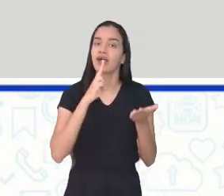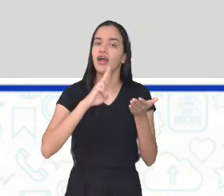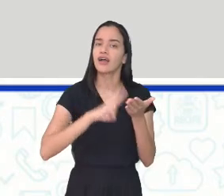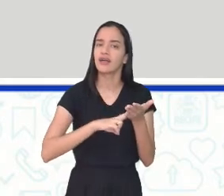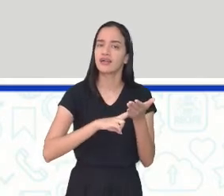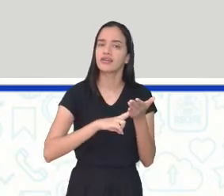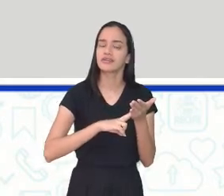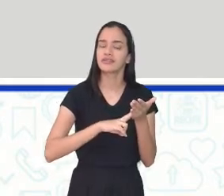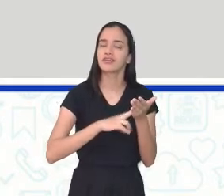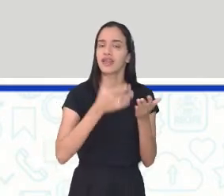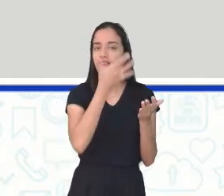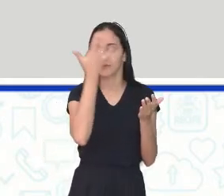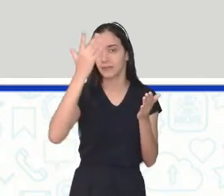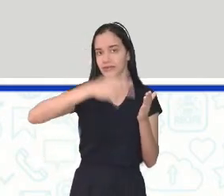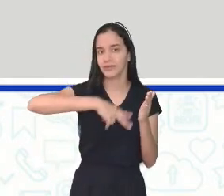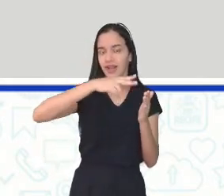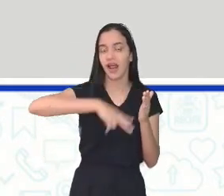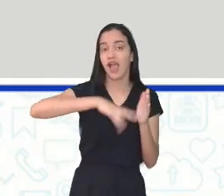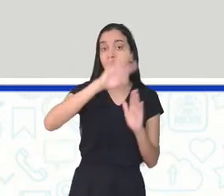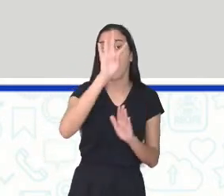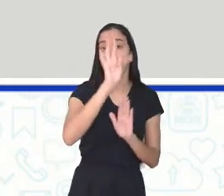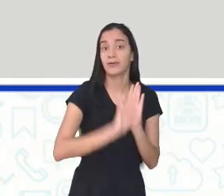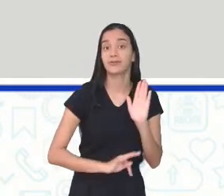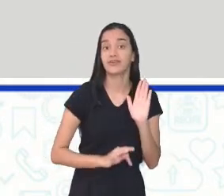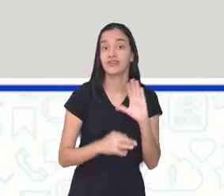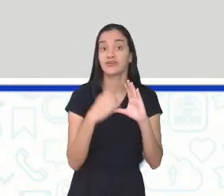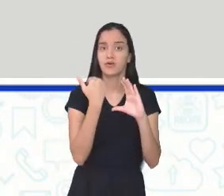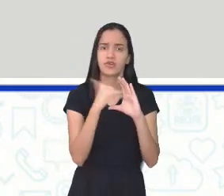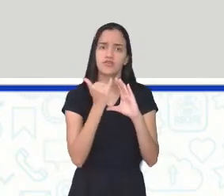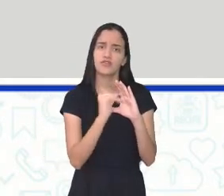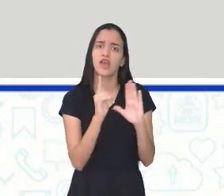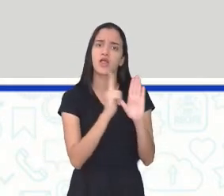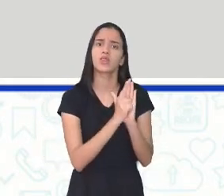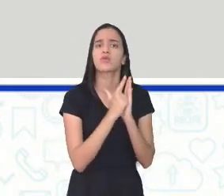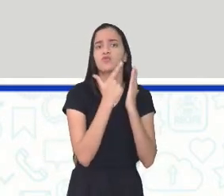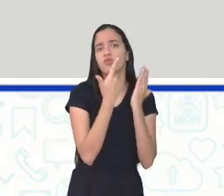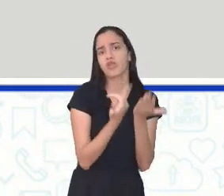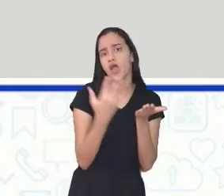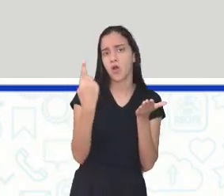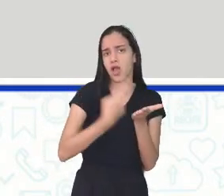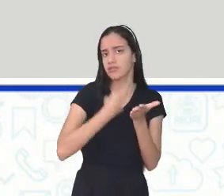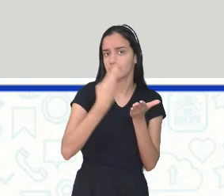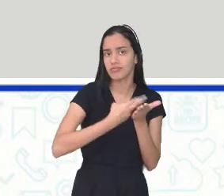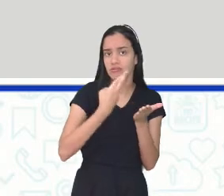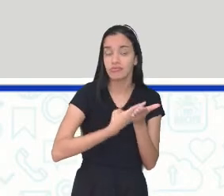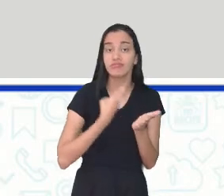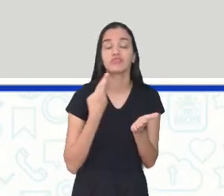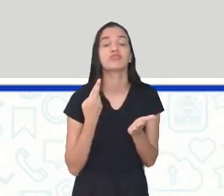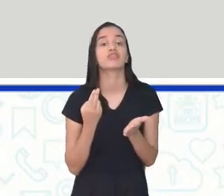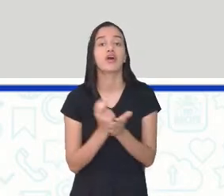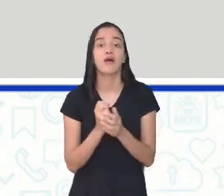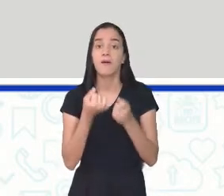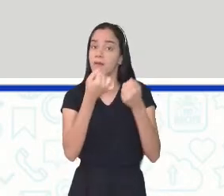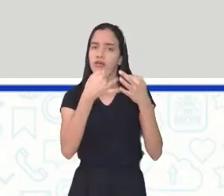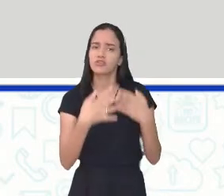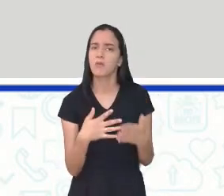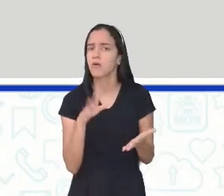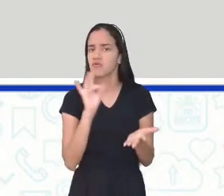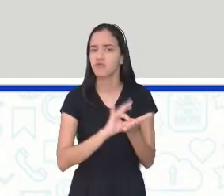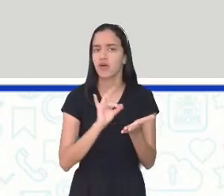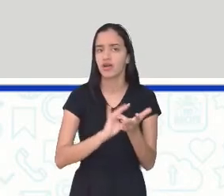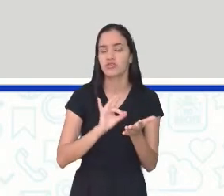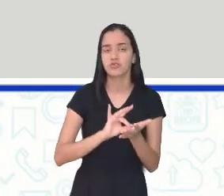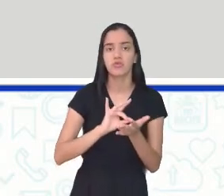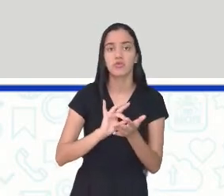leitor é um texto que o leitor envia a um jornal ou a uma revista para relatar algum fato ou